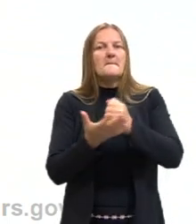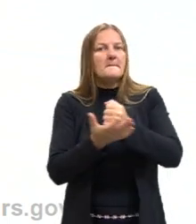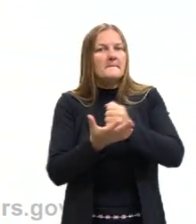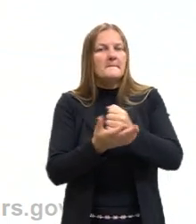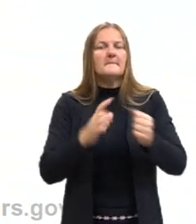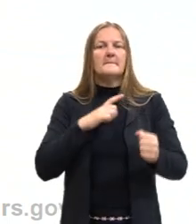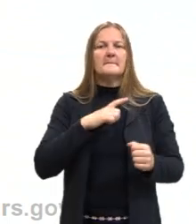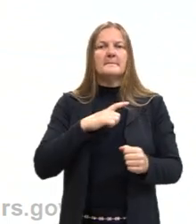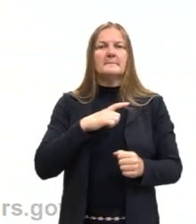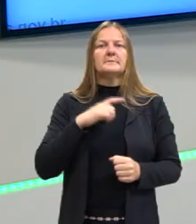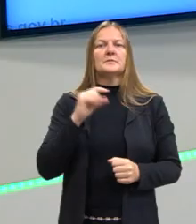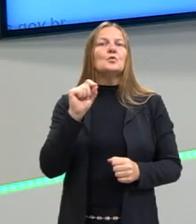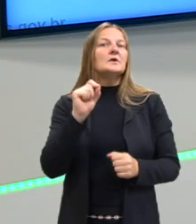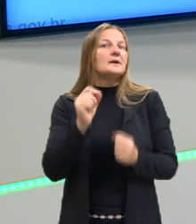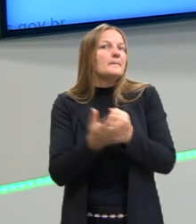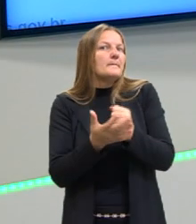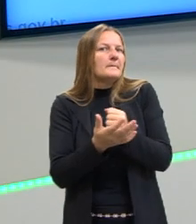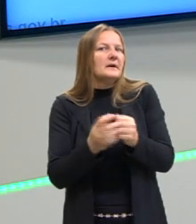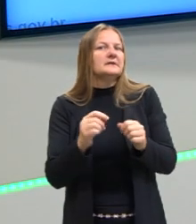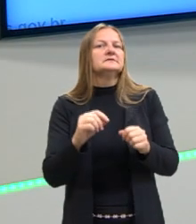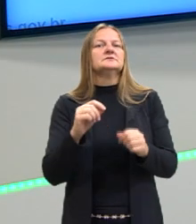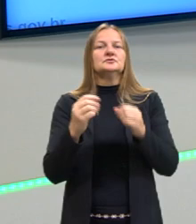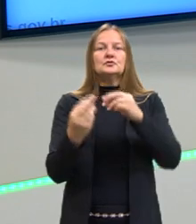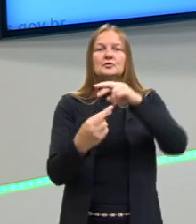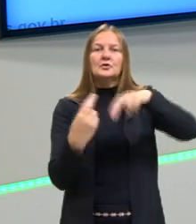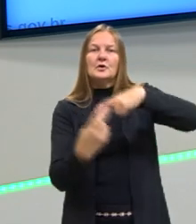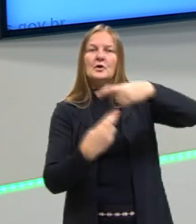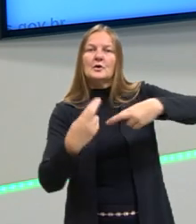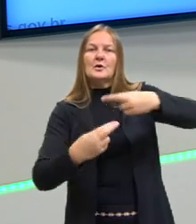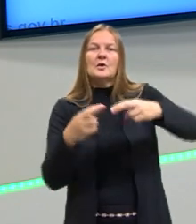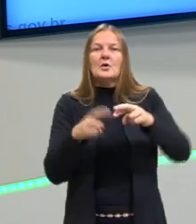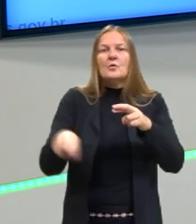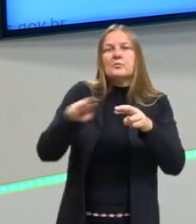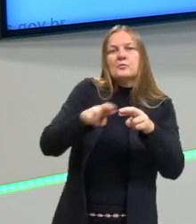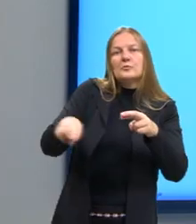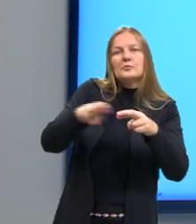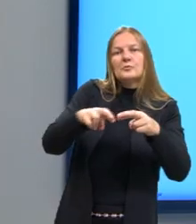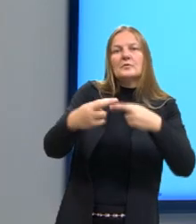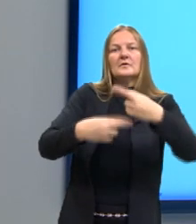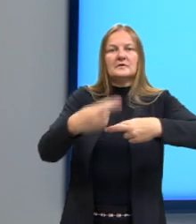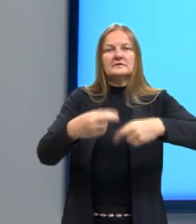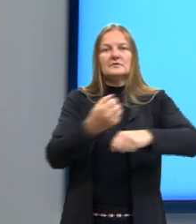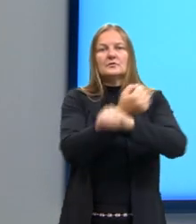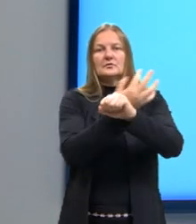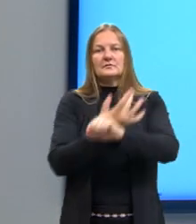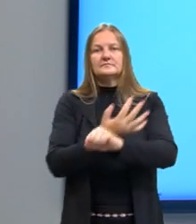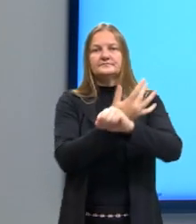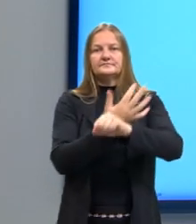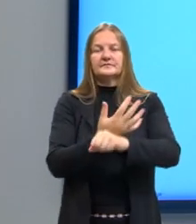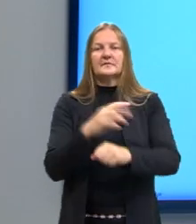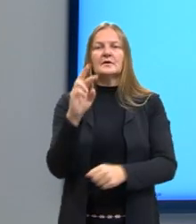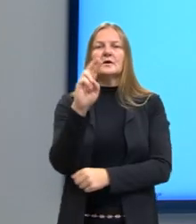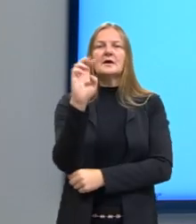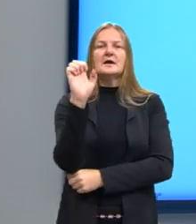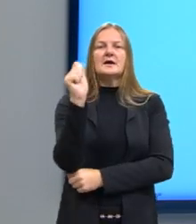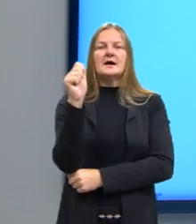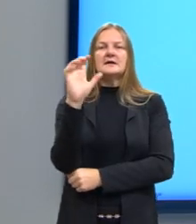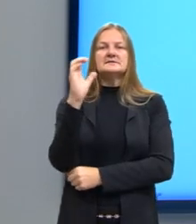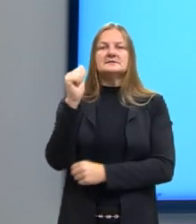muito importante, a tem que saber o que é a base e reage com o ácido. Então, eu vou ter uma reação chamada de